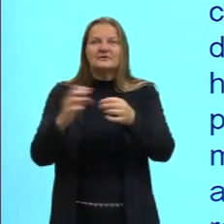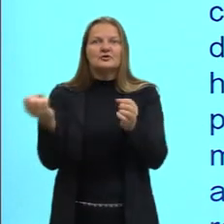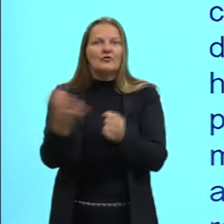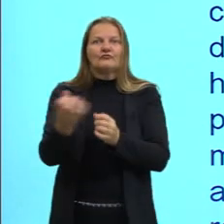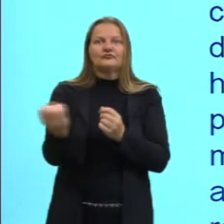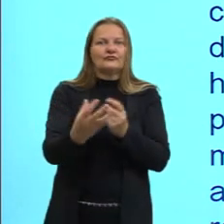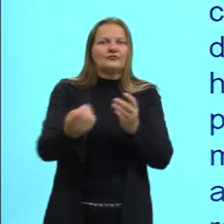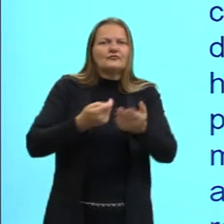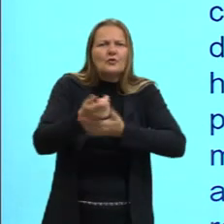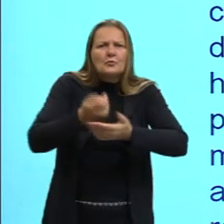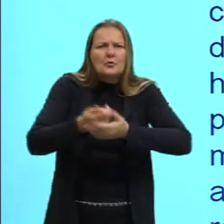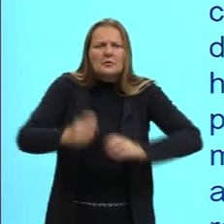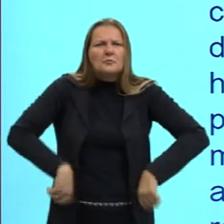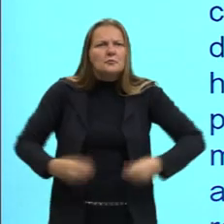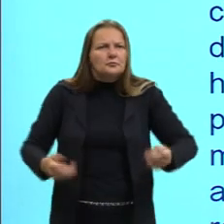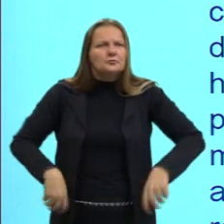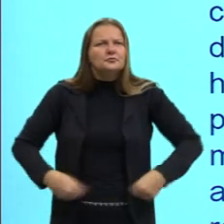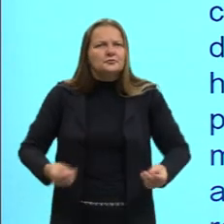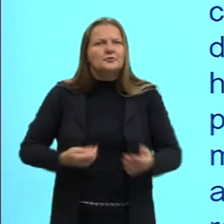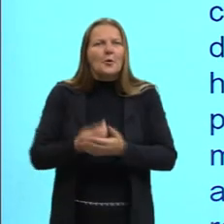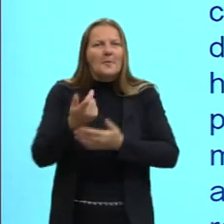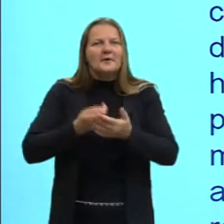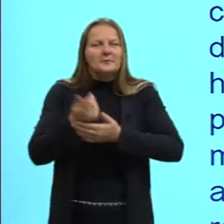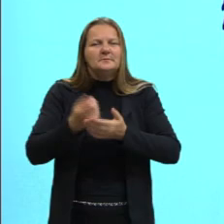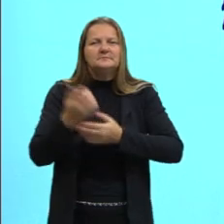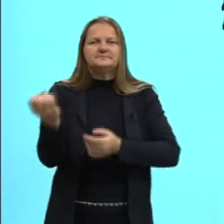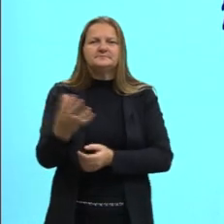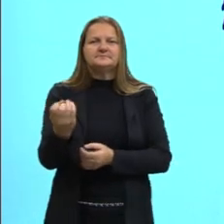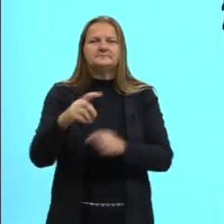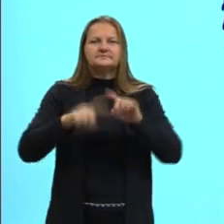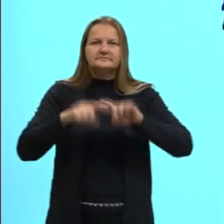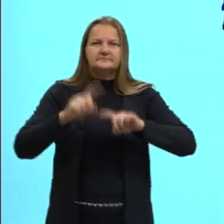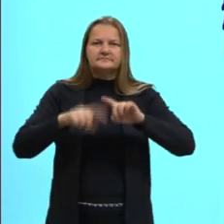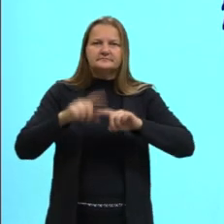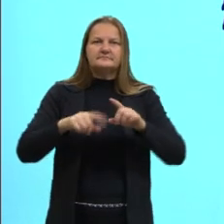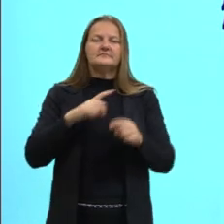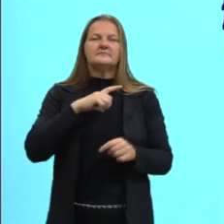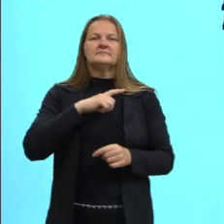se seguir consumindo no mesmo ritmo esses produtos.